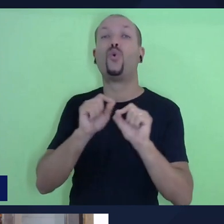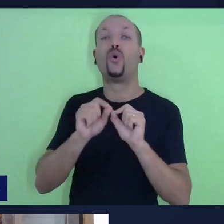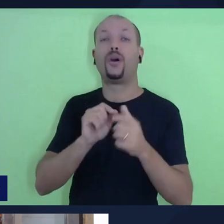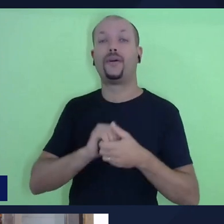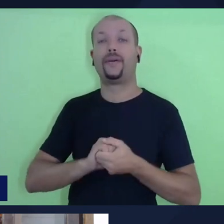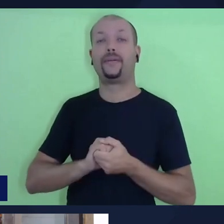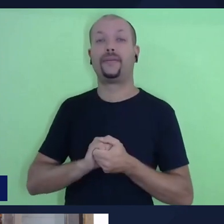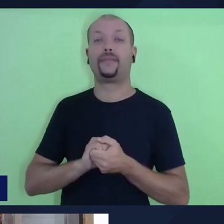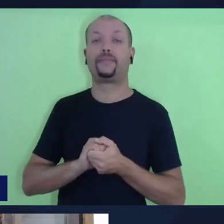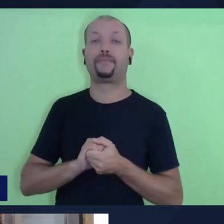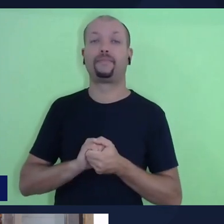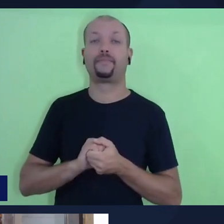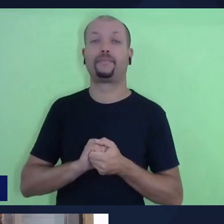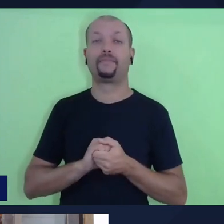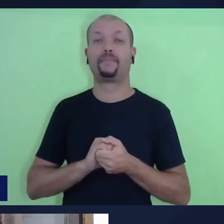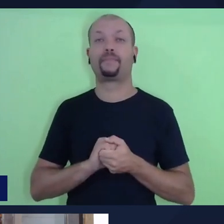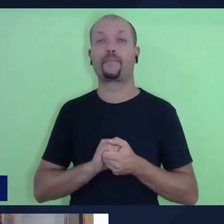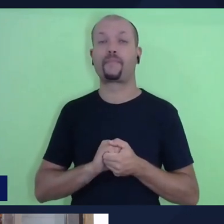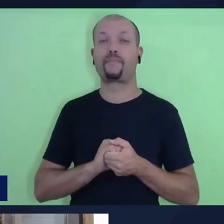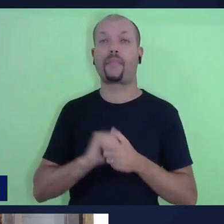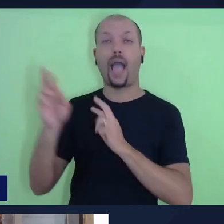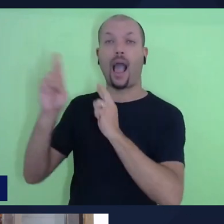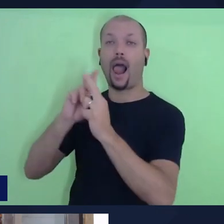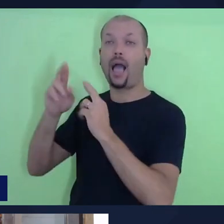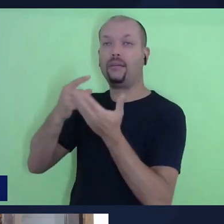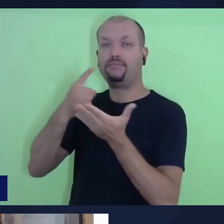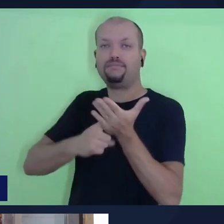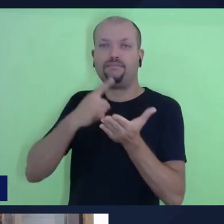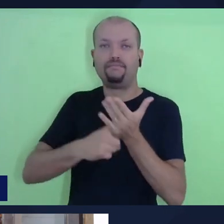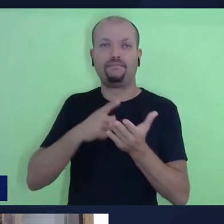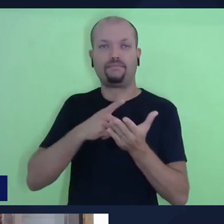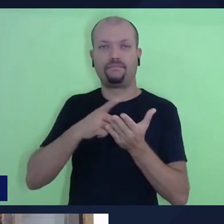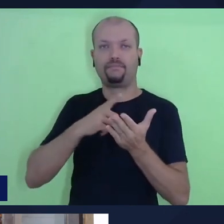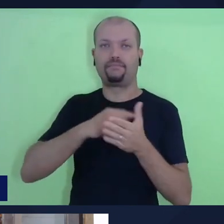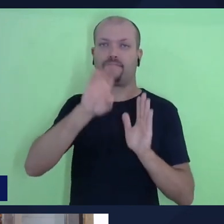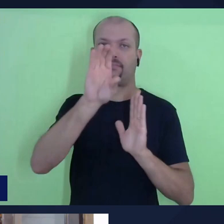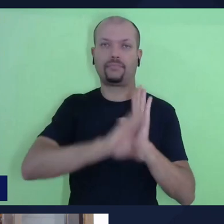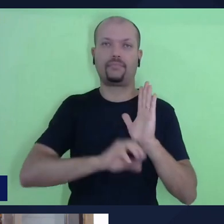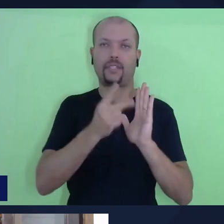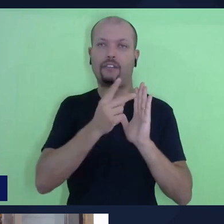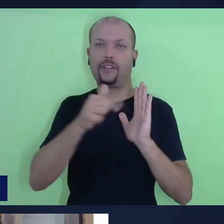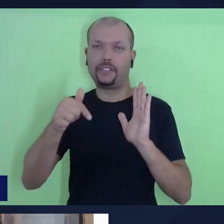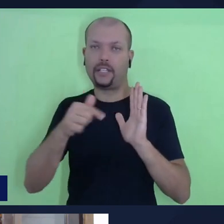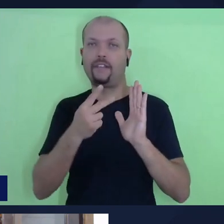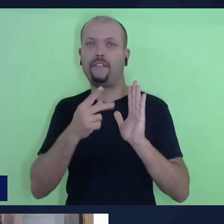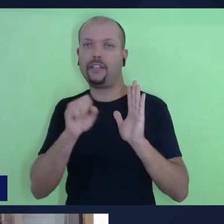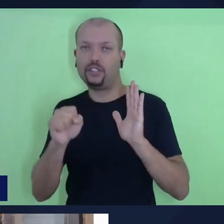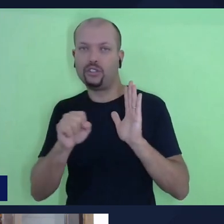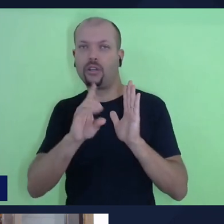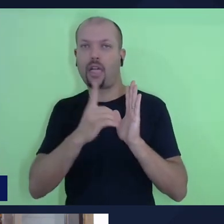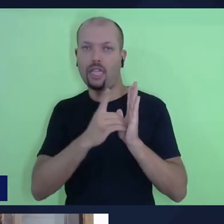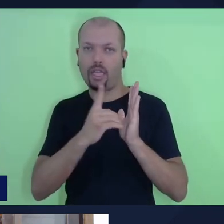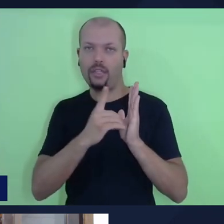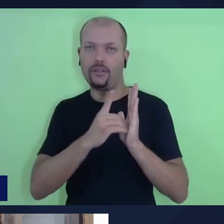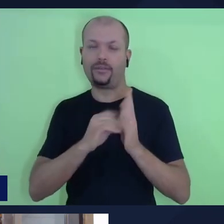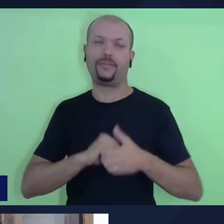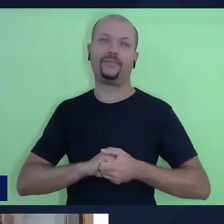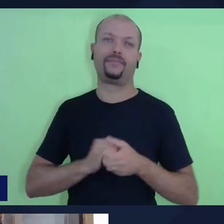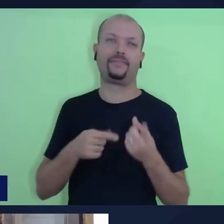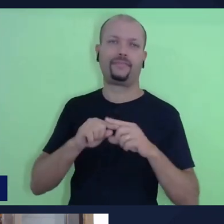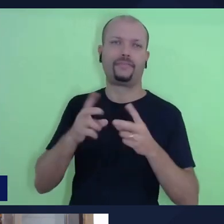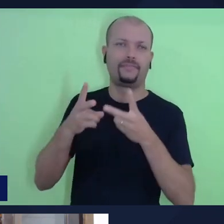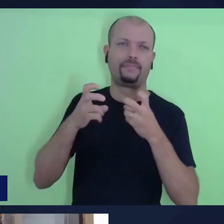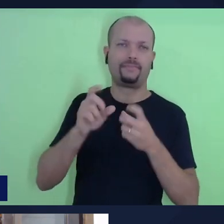desse tipo de relação contratual que é apresentada no capítulo 27 e 28 de Deuteronômio. A gente vê ali uma